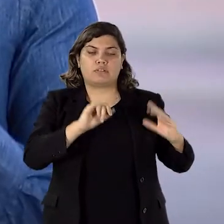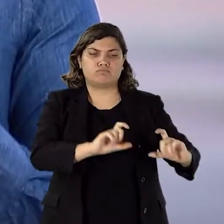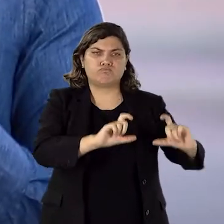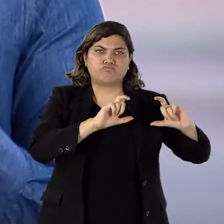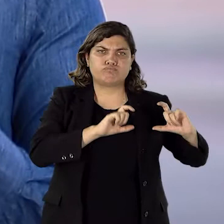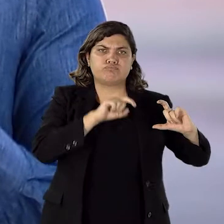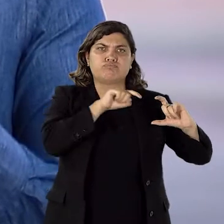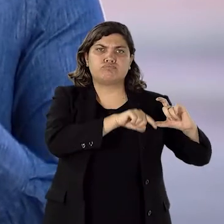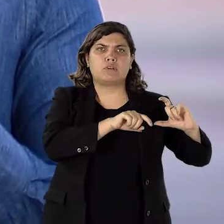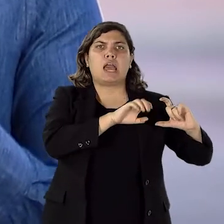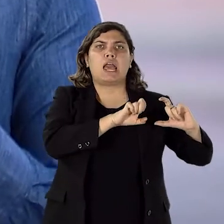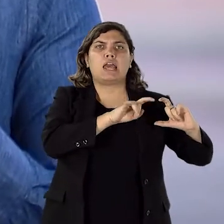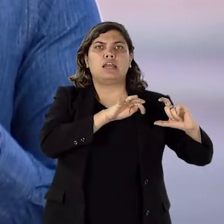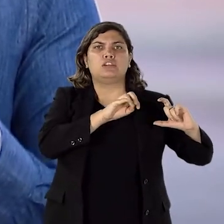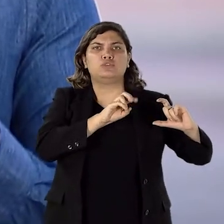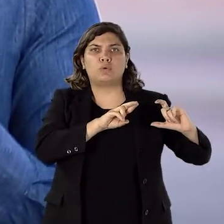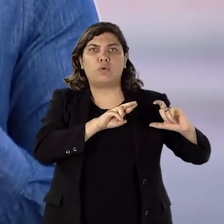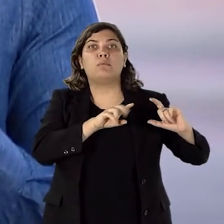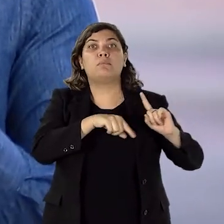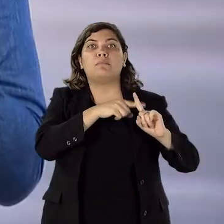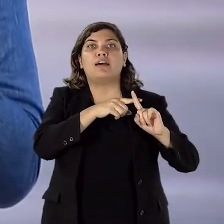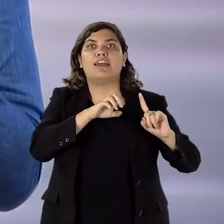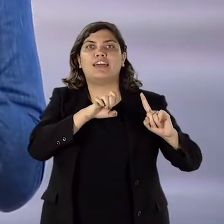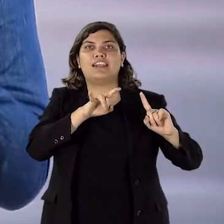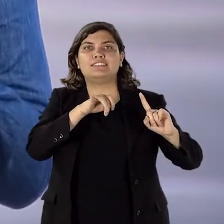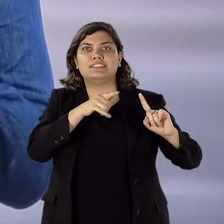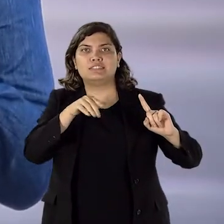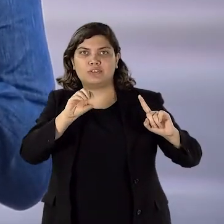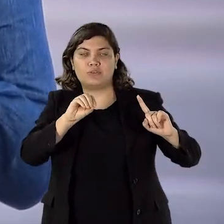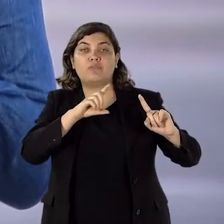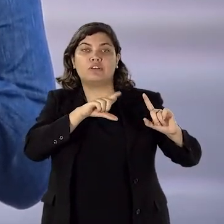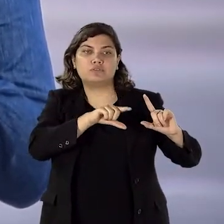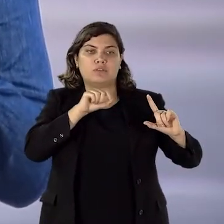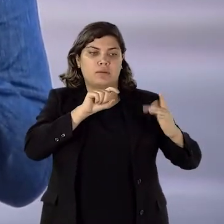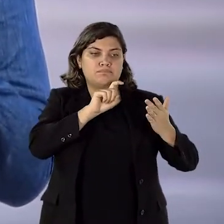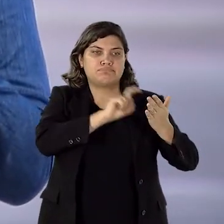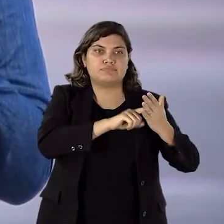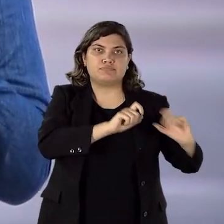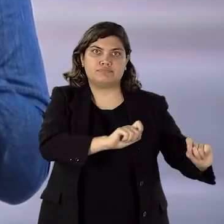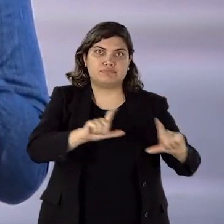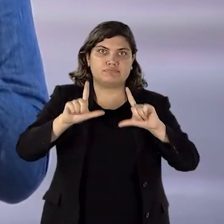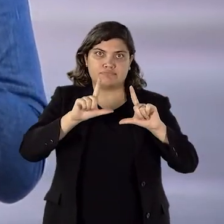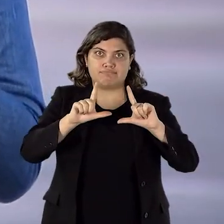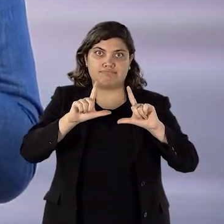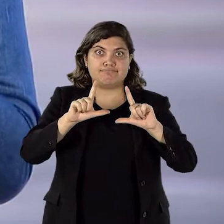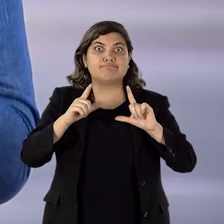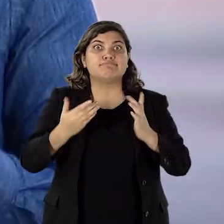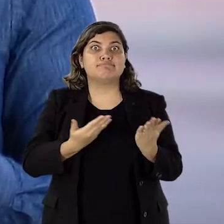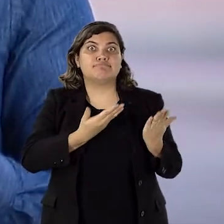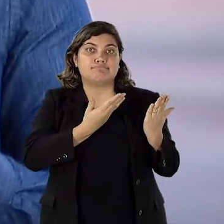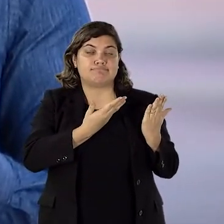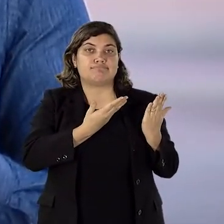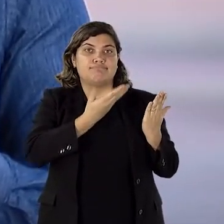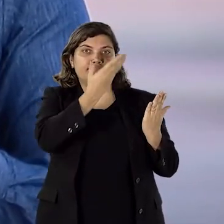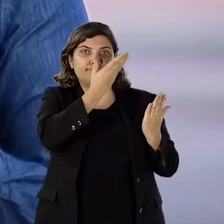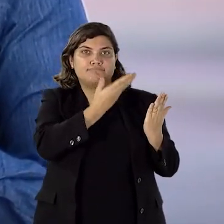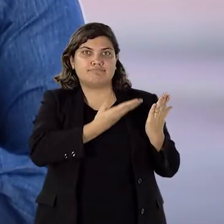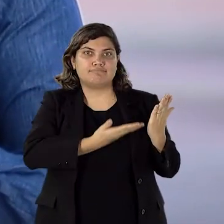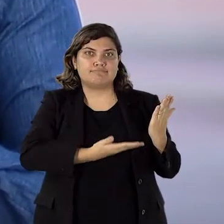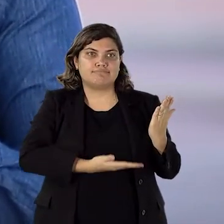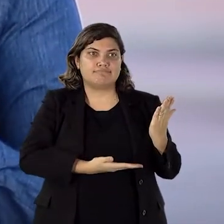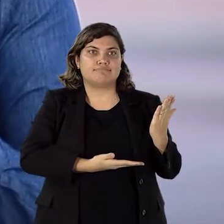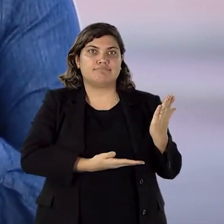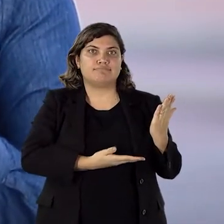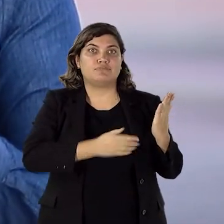e vai clicar na aba Eleitor e Eleições. E depois você vai aqui em Tire ou Altere Seu Título. E aí agora a gente